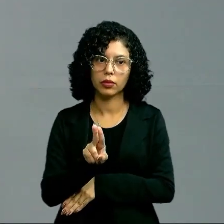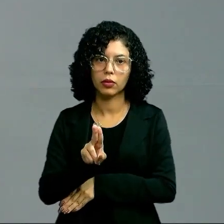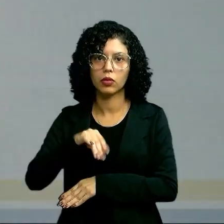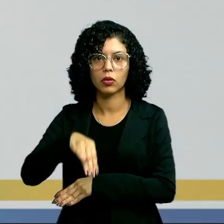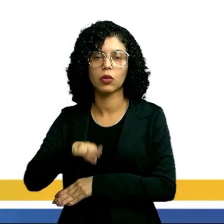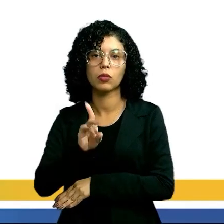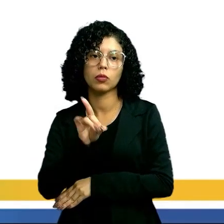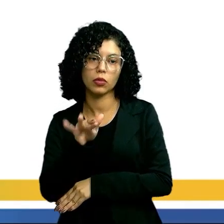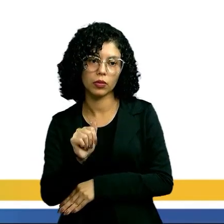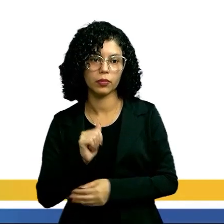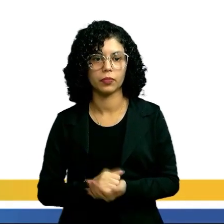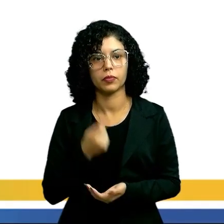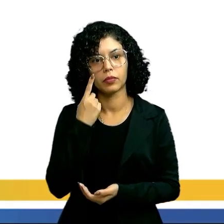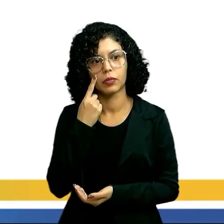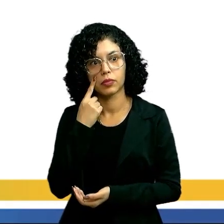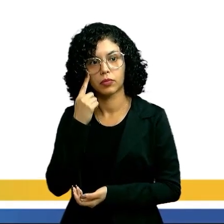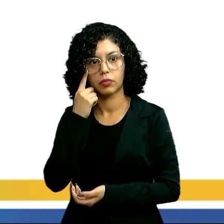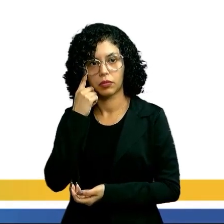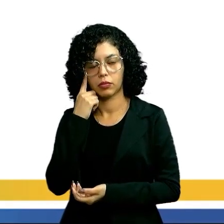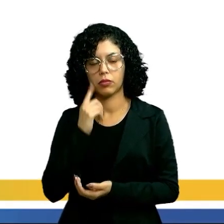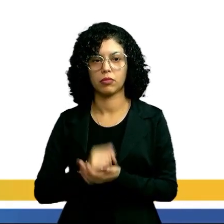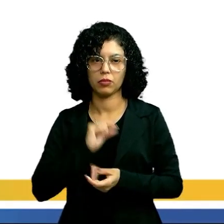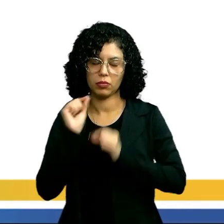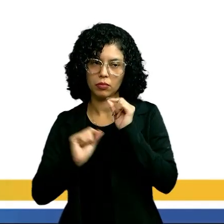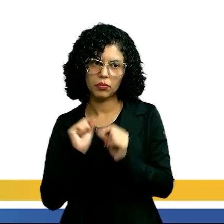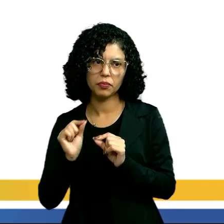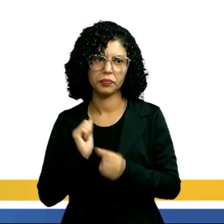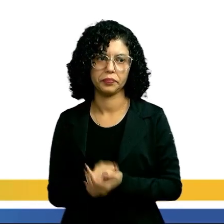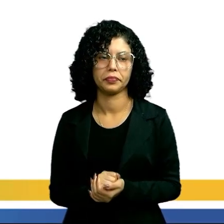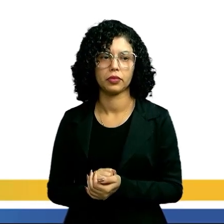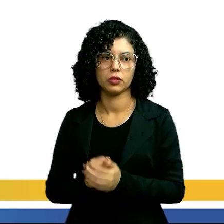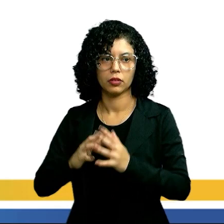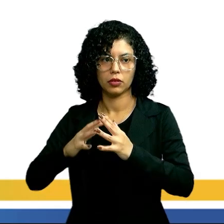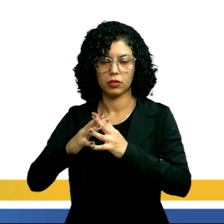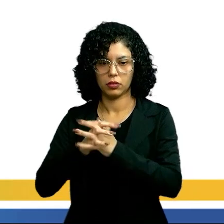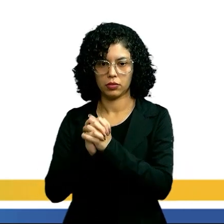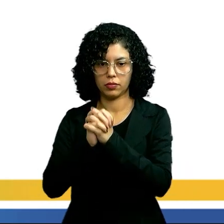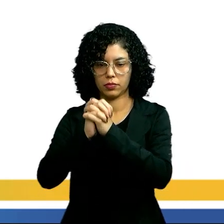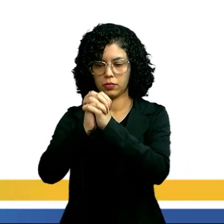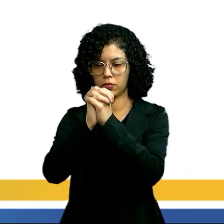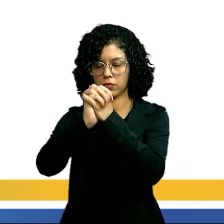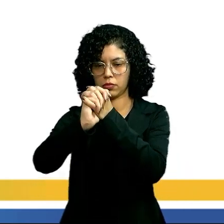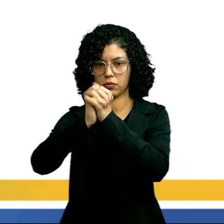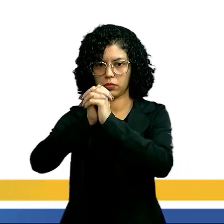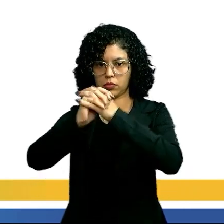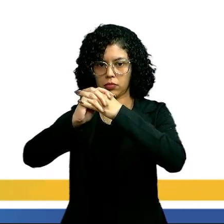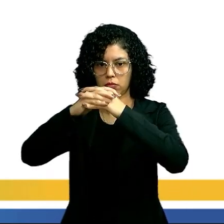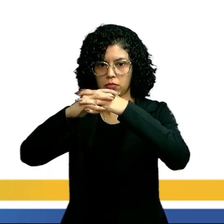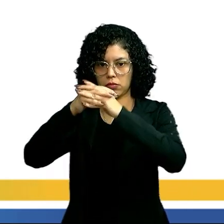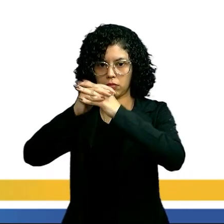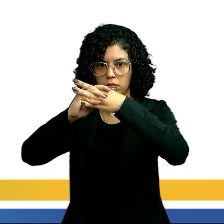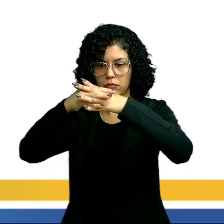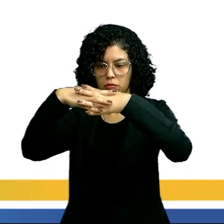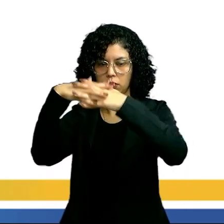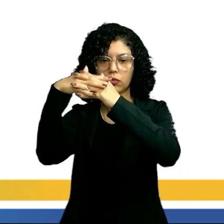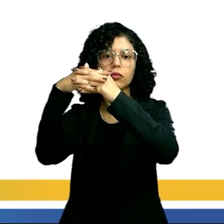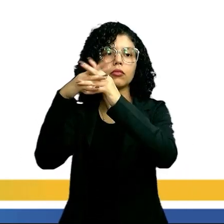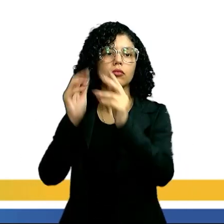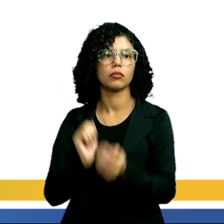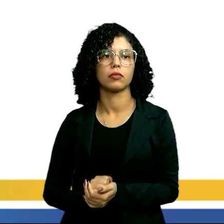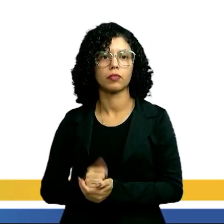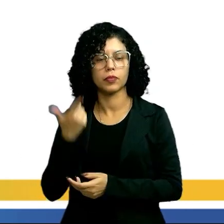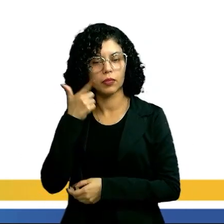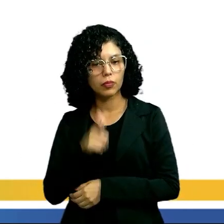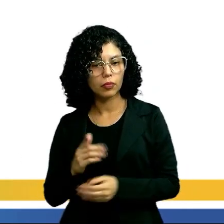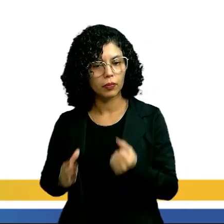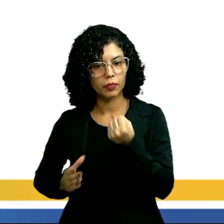muda. E olha só, o que seria a muda dos artrópodes? Como eu falei, o exoesqueleto dos artrópodes